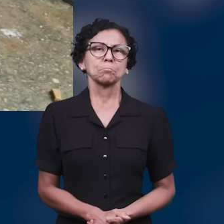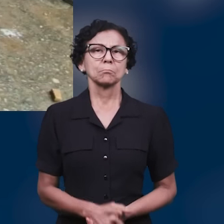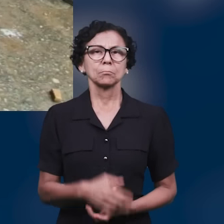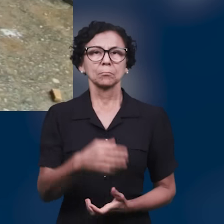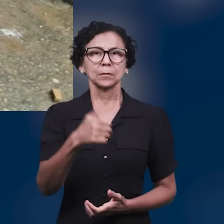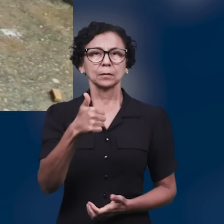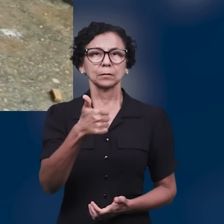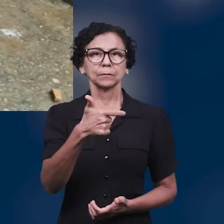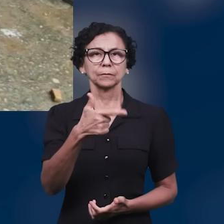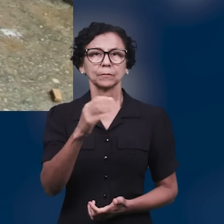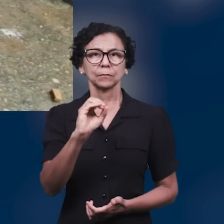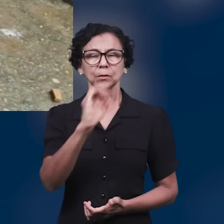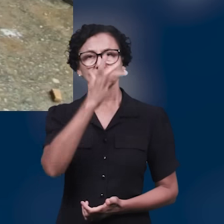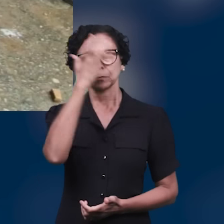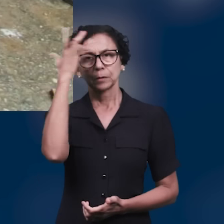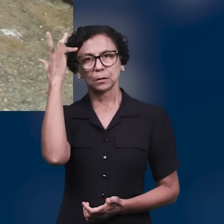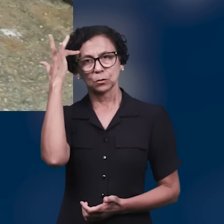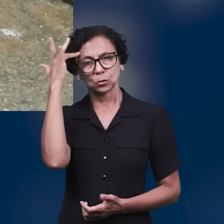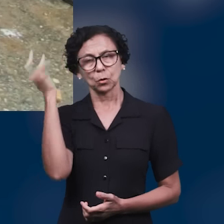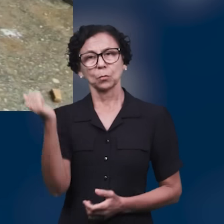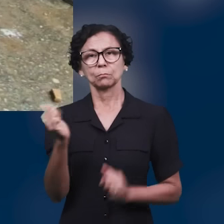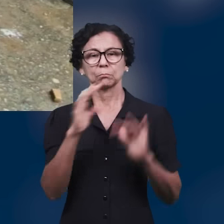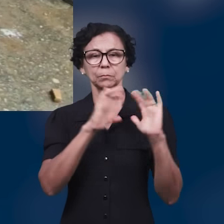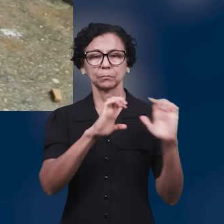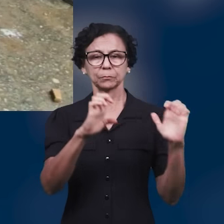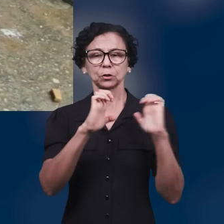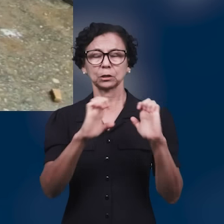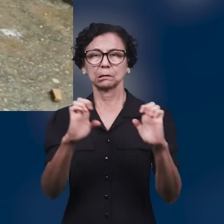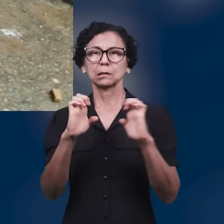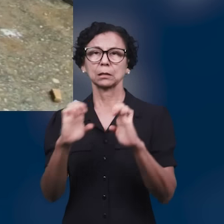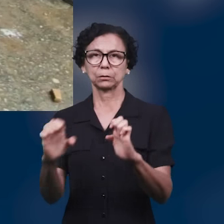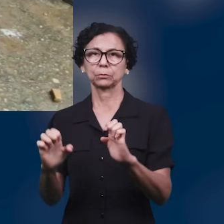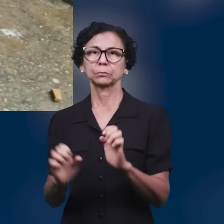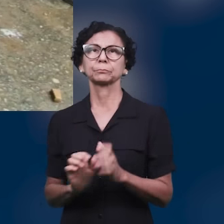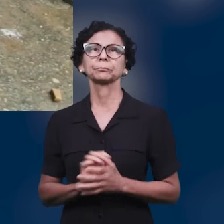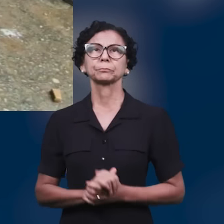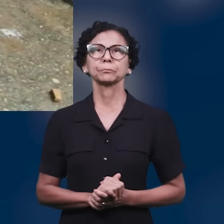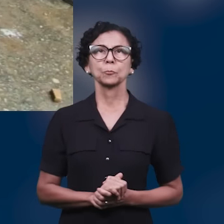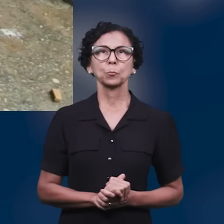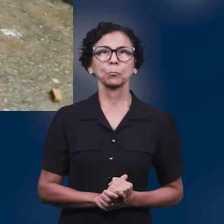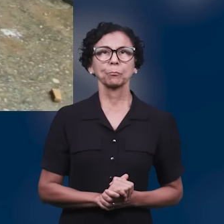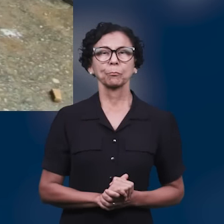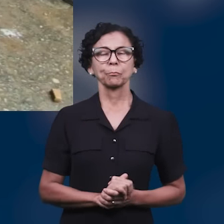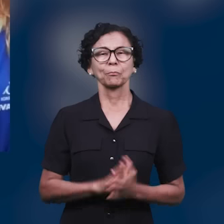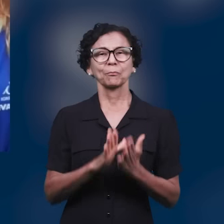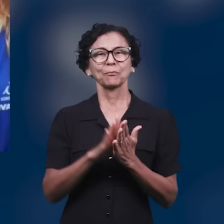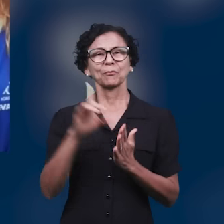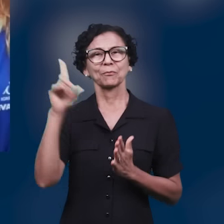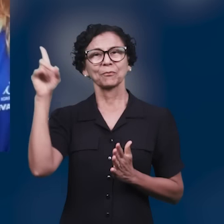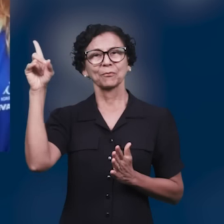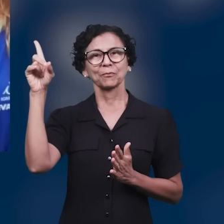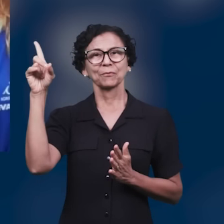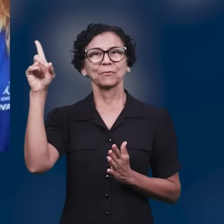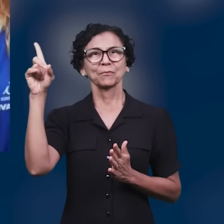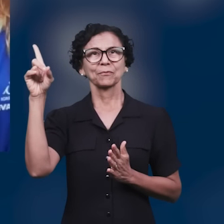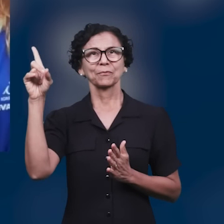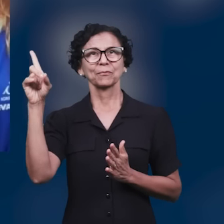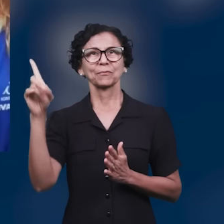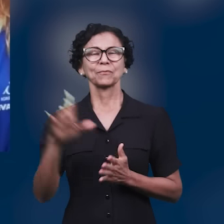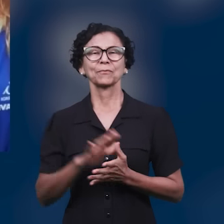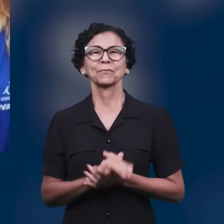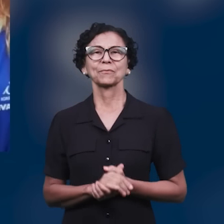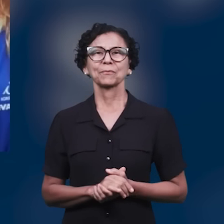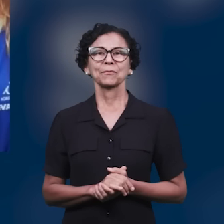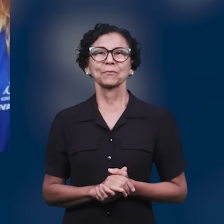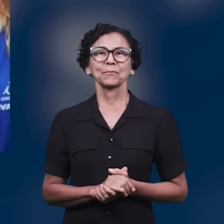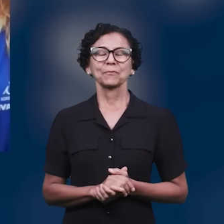de 120 irmãos percorreram as ruas dos bairros, evangelizando e falando da palavra do Senhor àqueles que ali